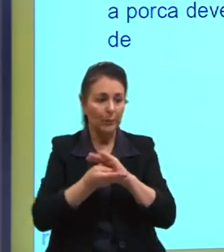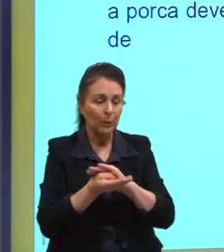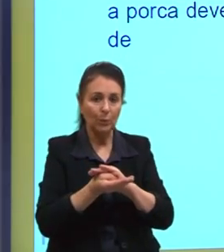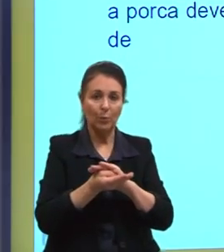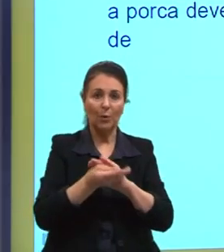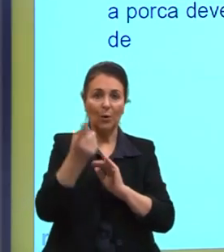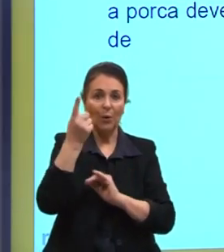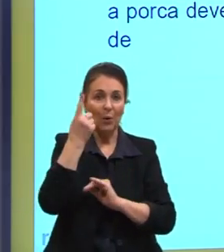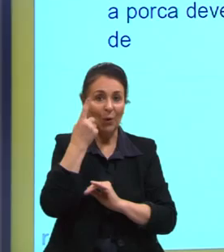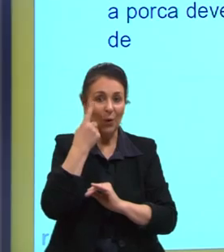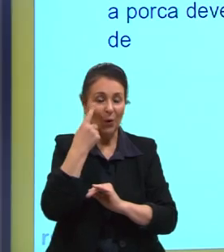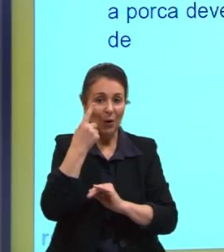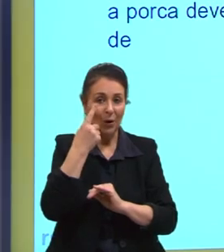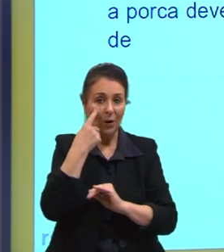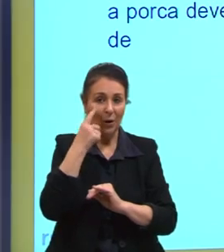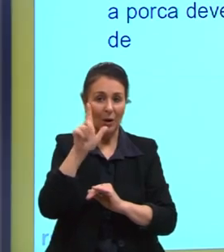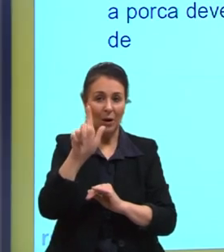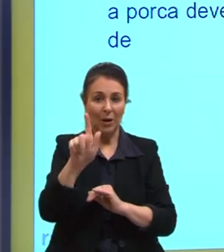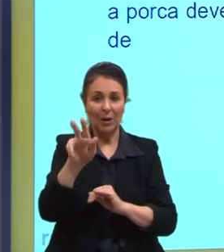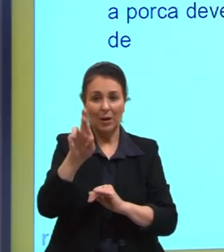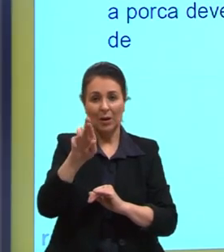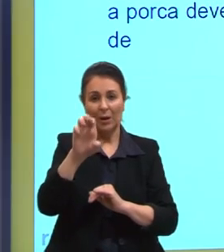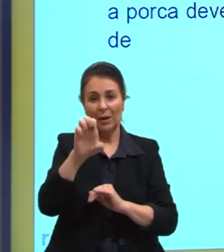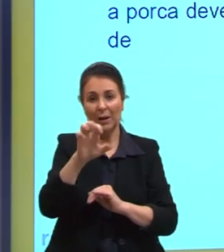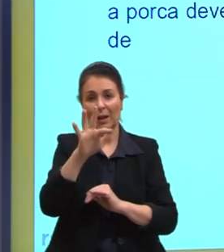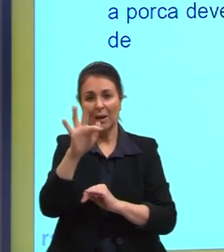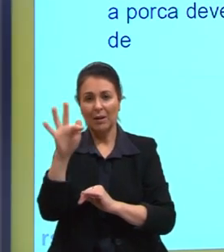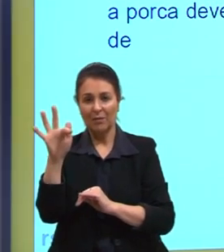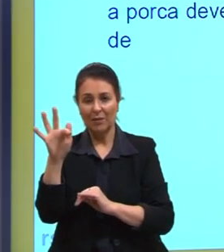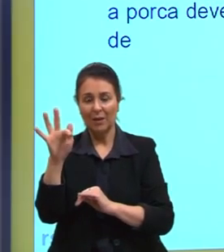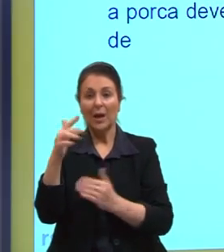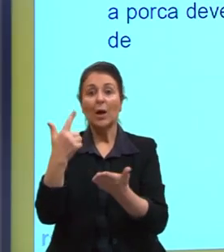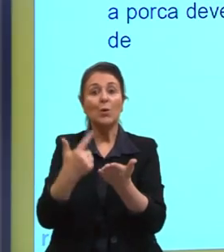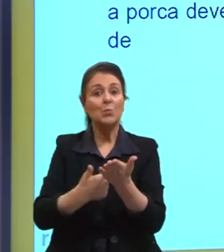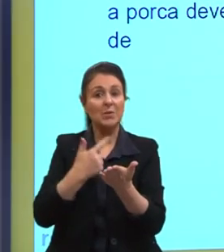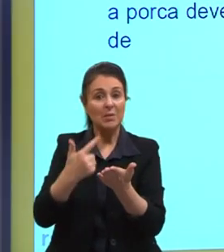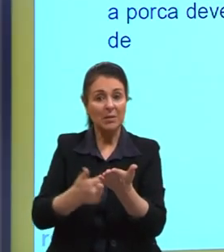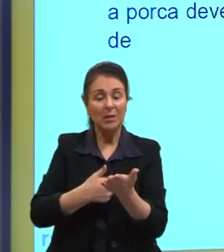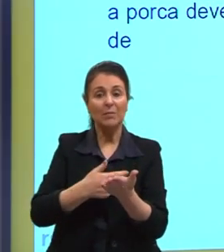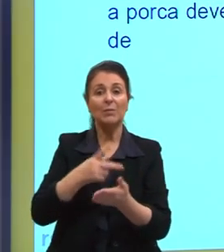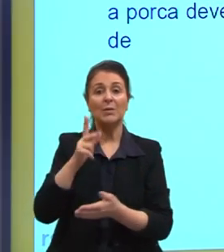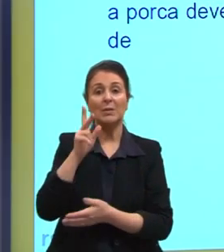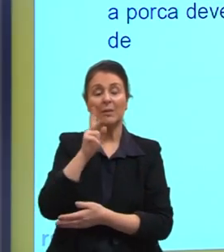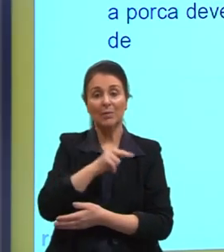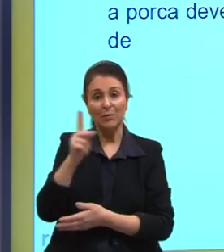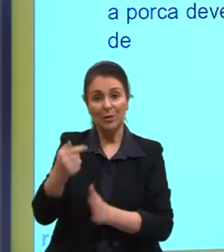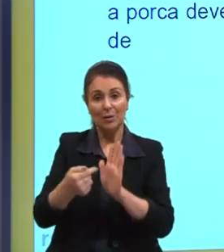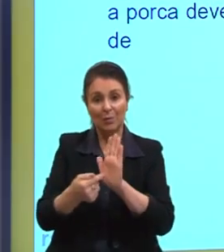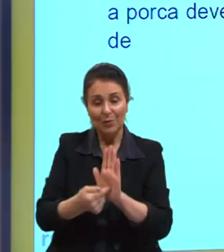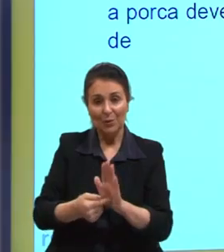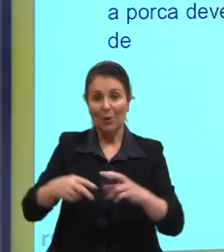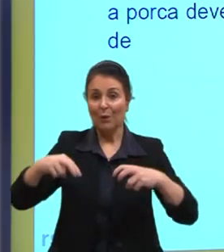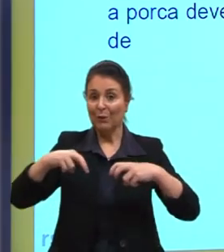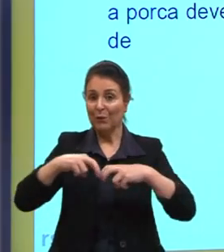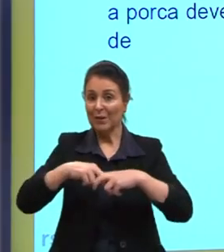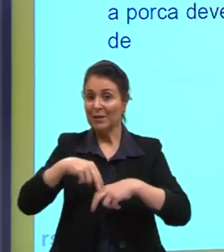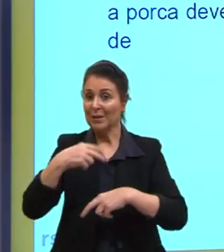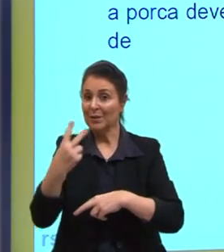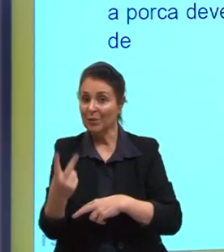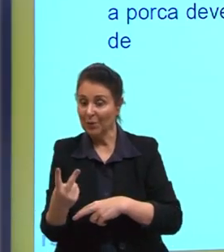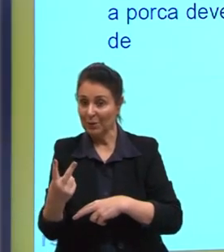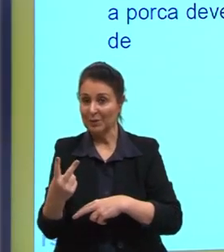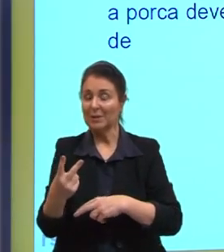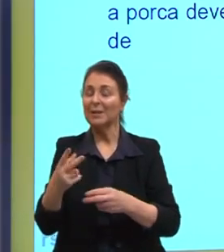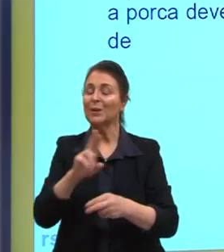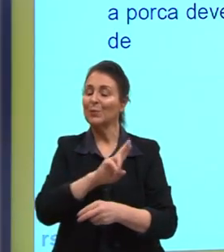o que está aparecendo aqui. Gref, que é os livros que eu indiquei lá no início da aula. Física 2, que tem todo o nome